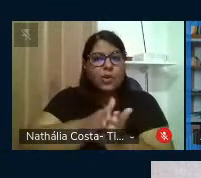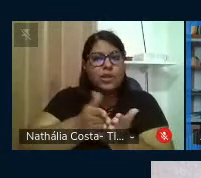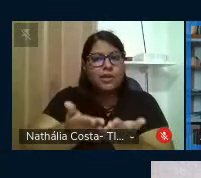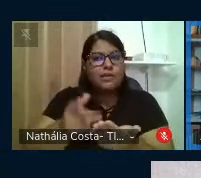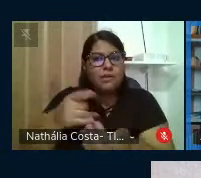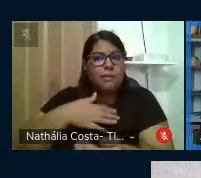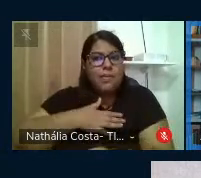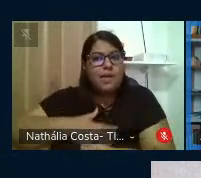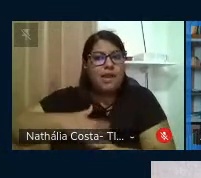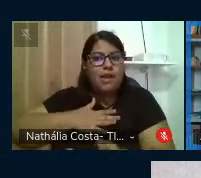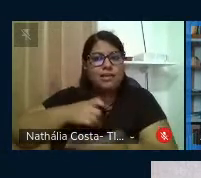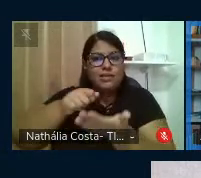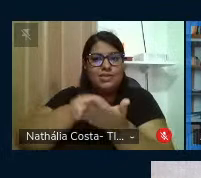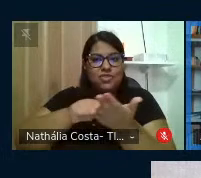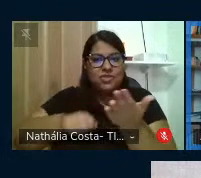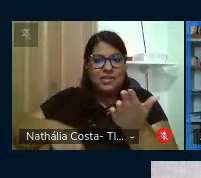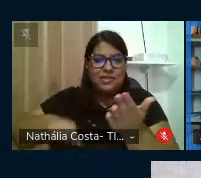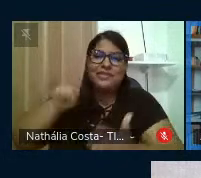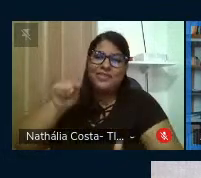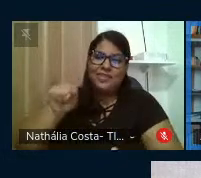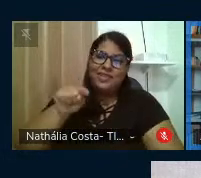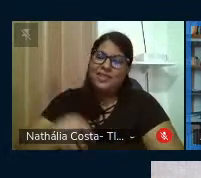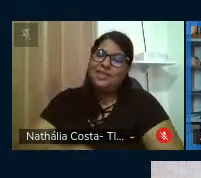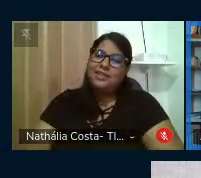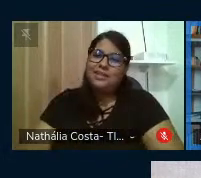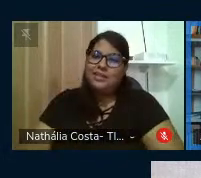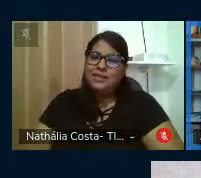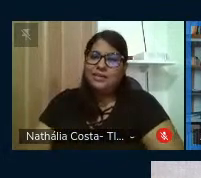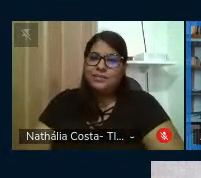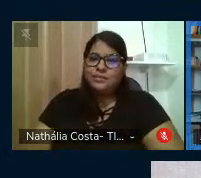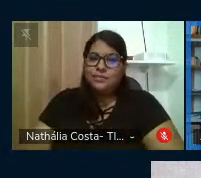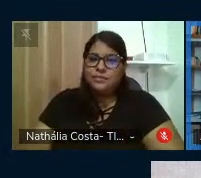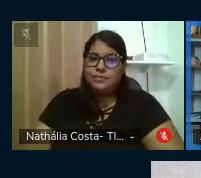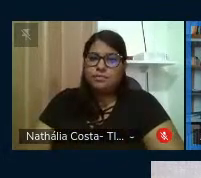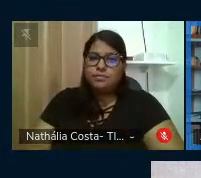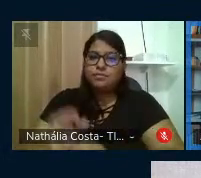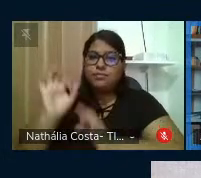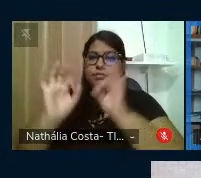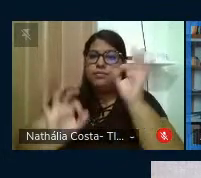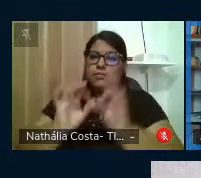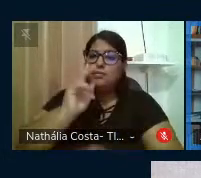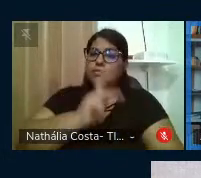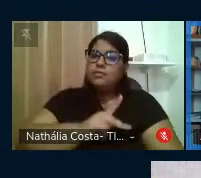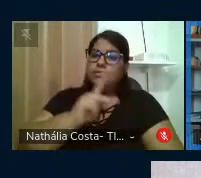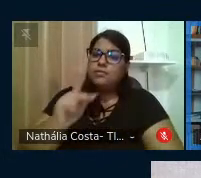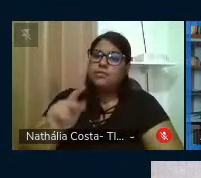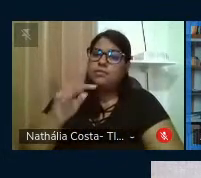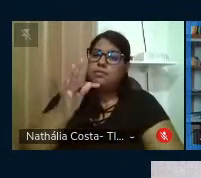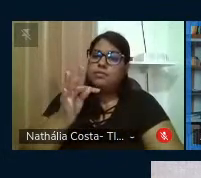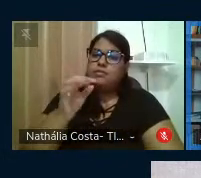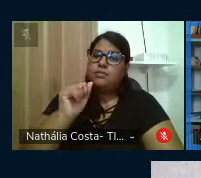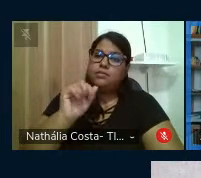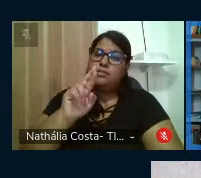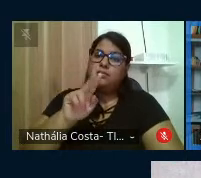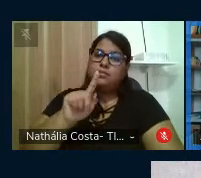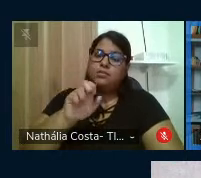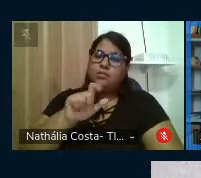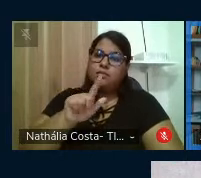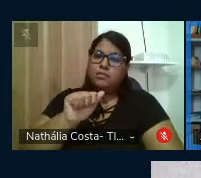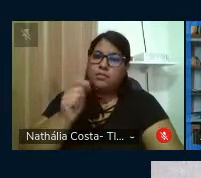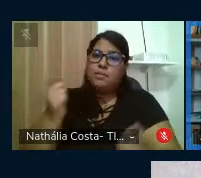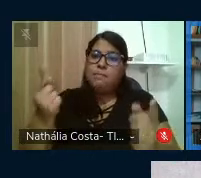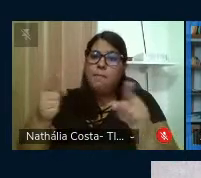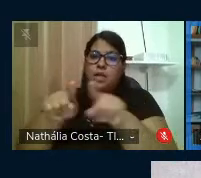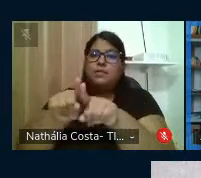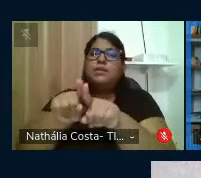prazer escrever isso, super fácil, o livro que foi organizado pela professora Targélia em parceria